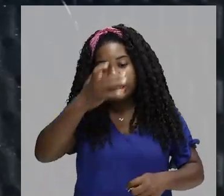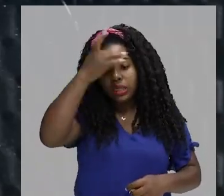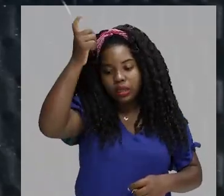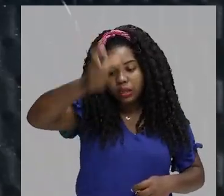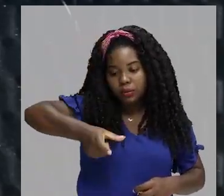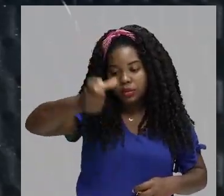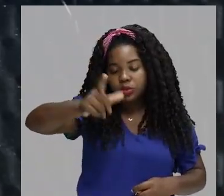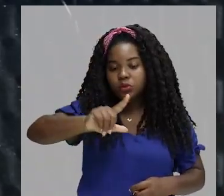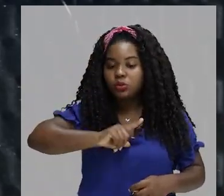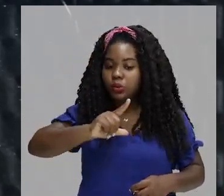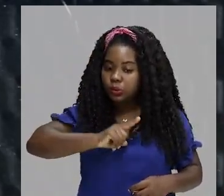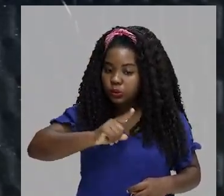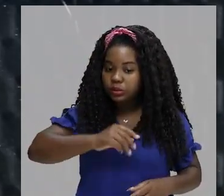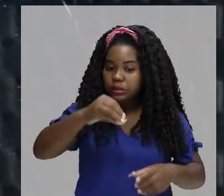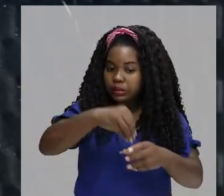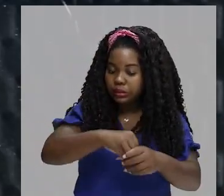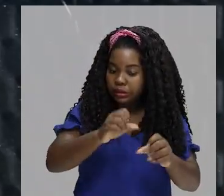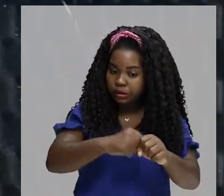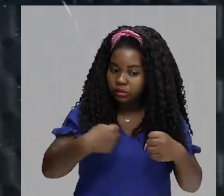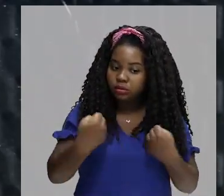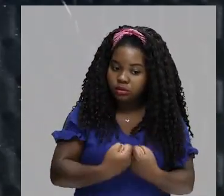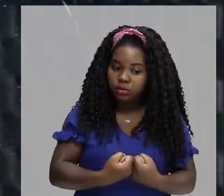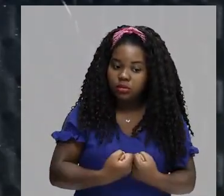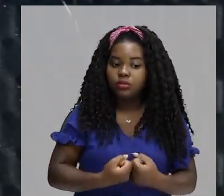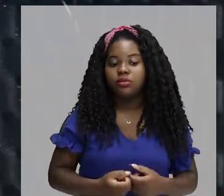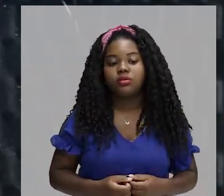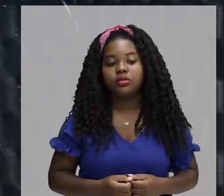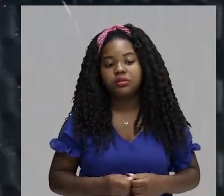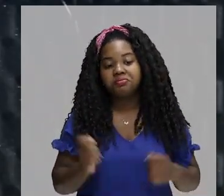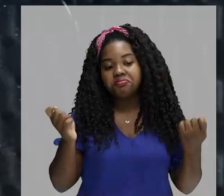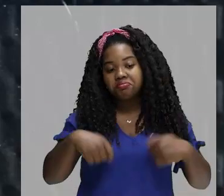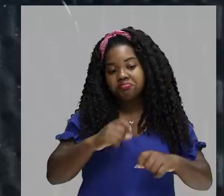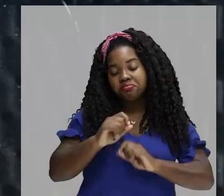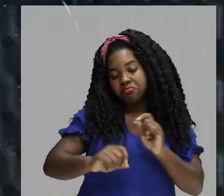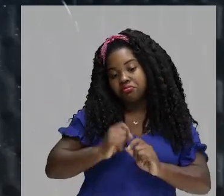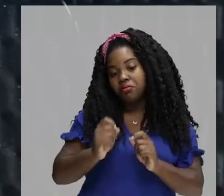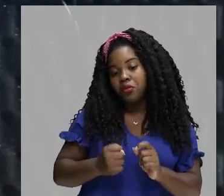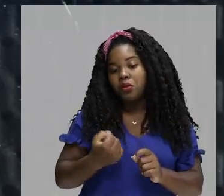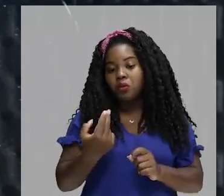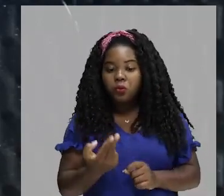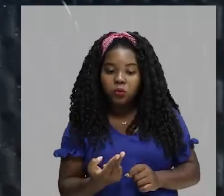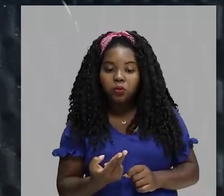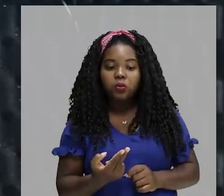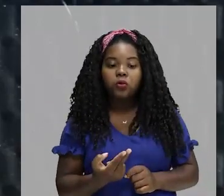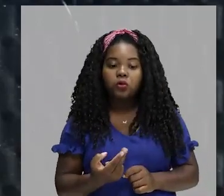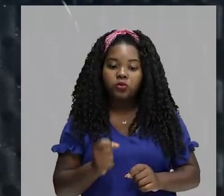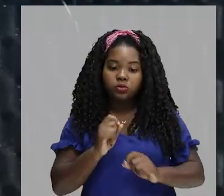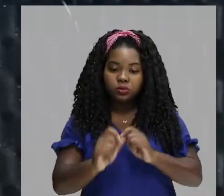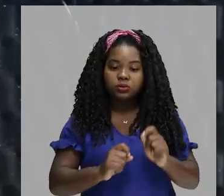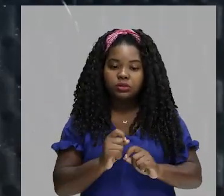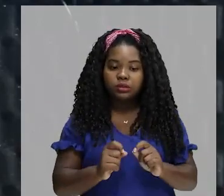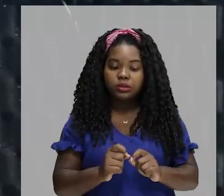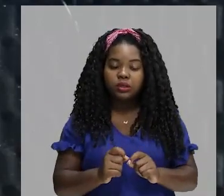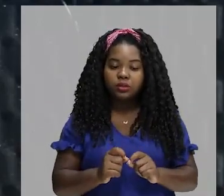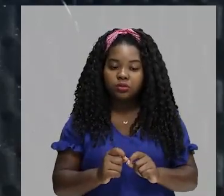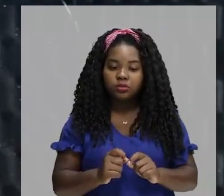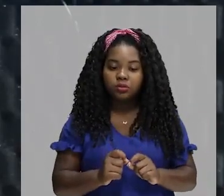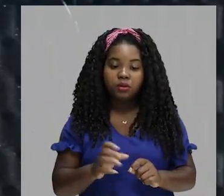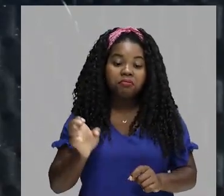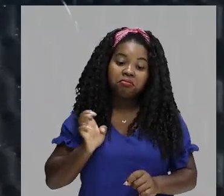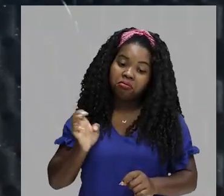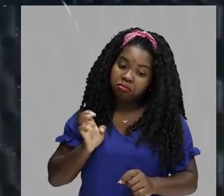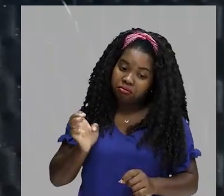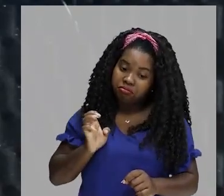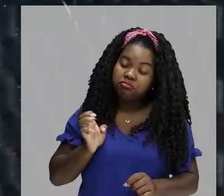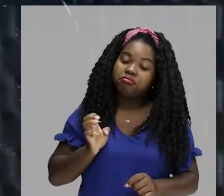exercia dentro da sociedade azteca, ele poderia ou estar no topo da pirâmide social, porque nós